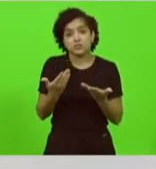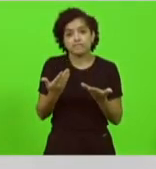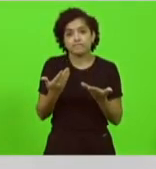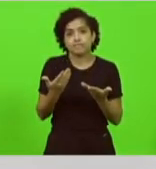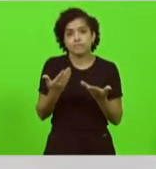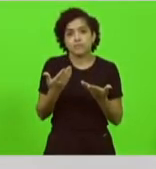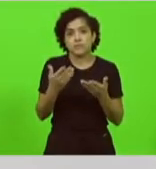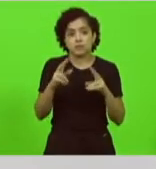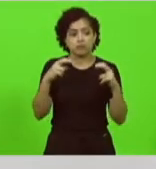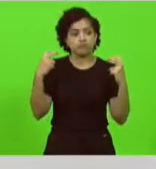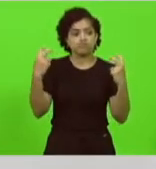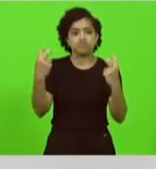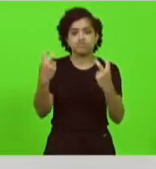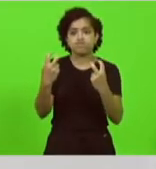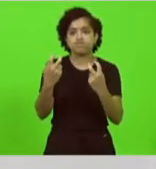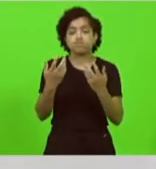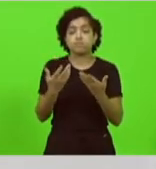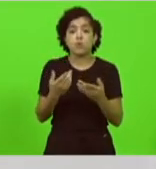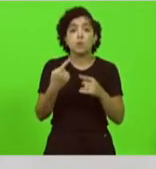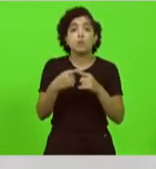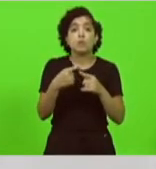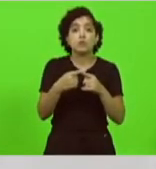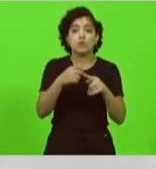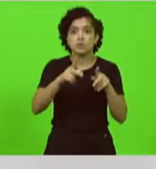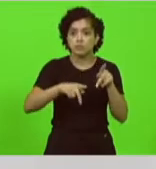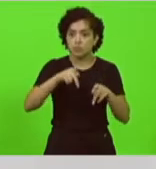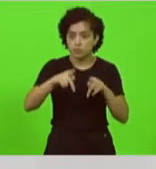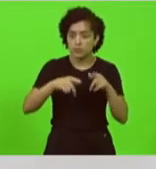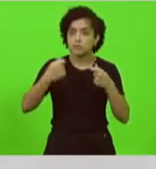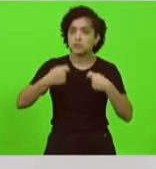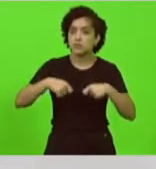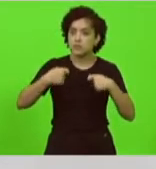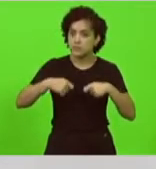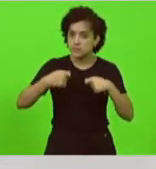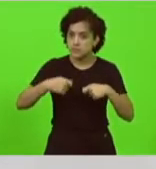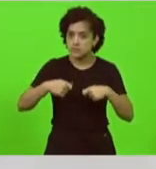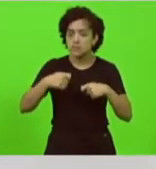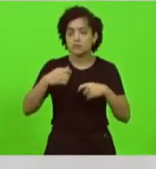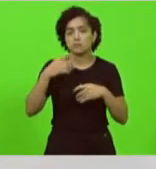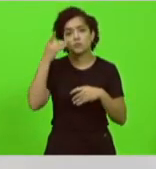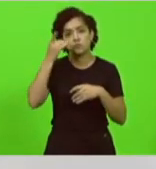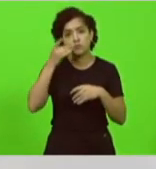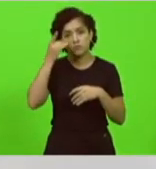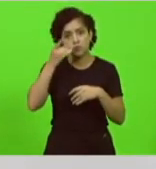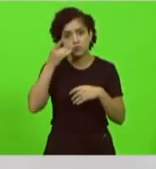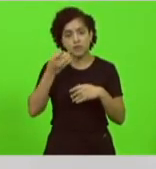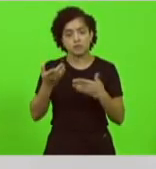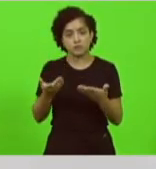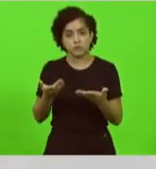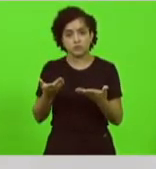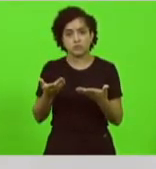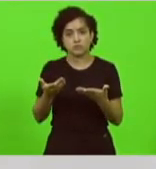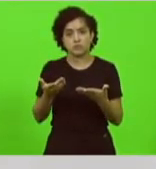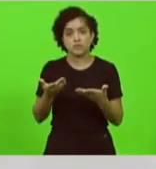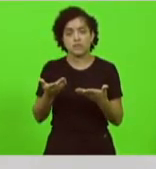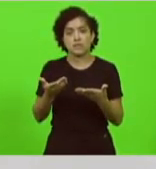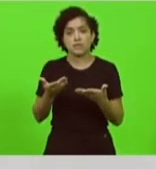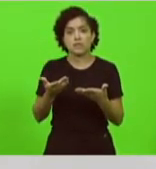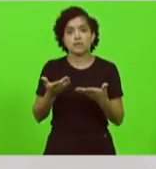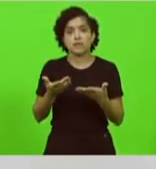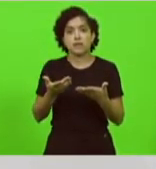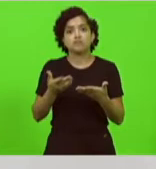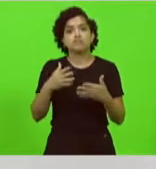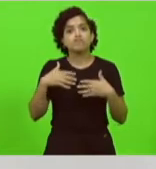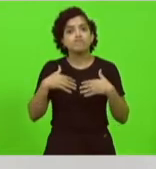porque os catarinenses estão precisando dos deputados dessa casa dos deputados que honram